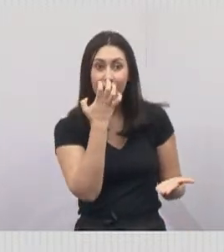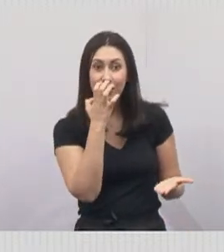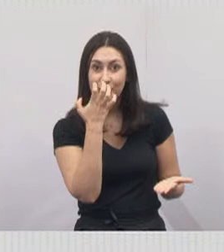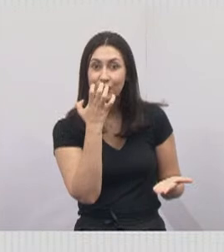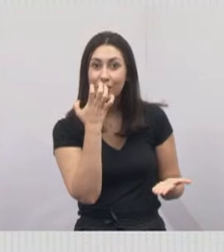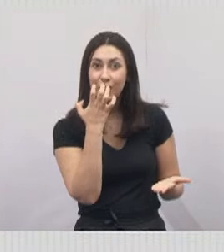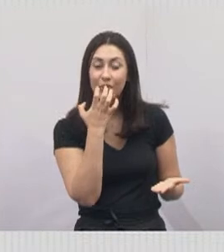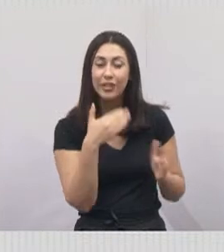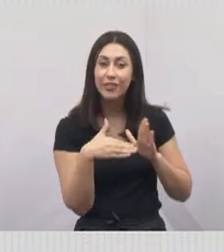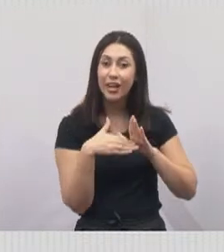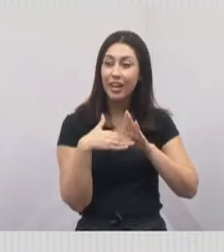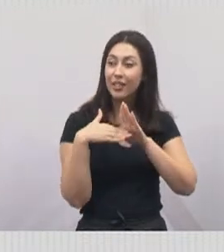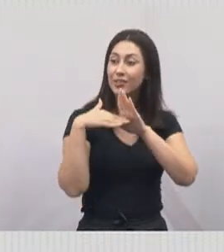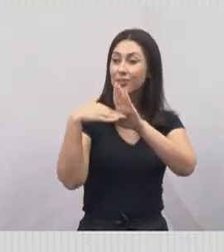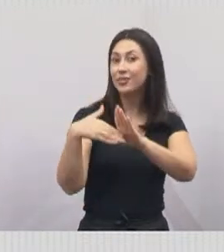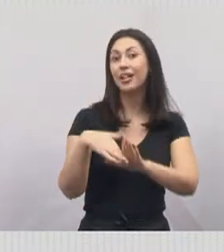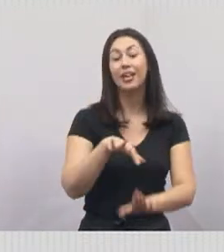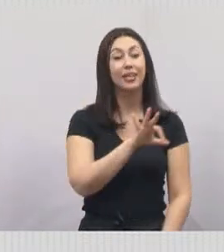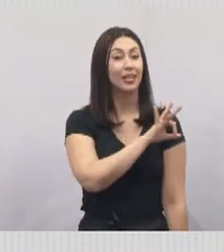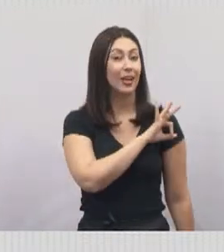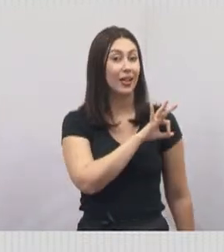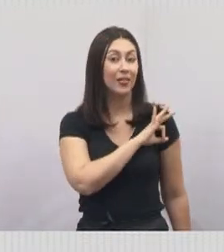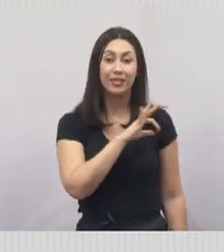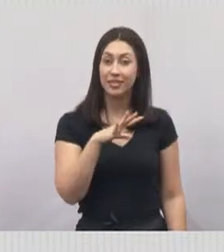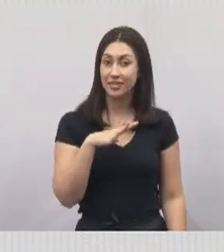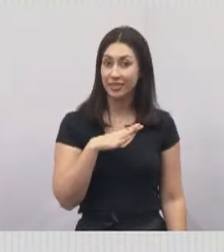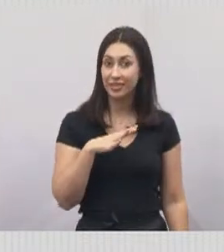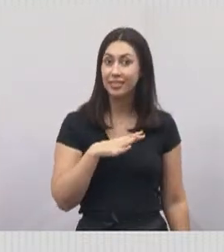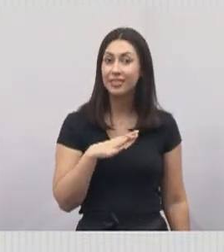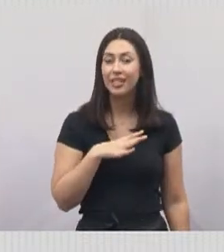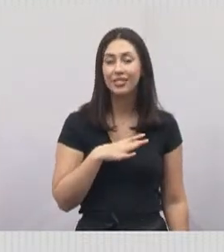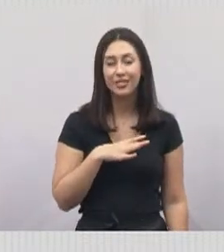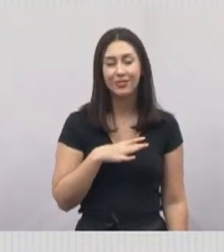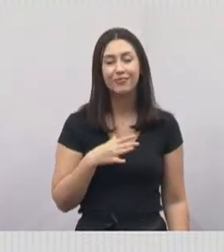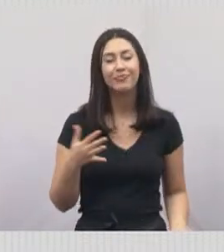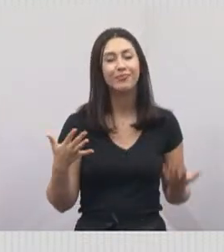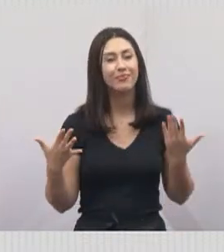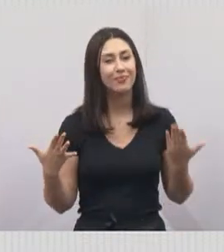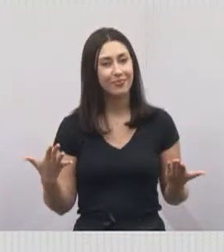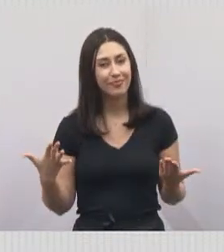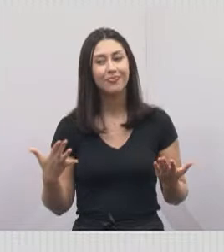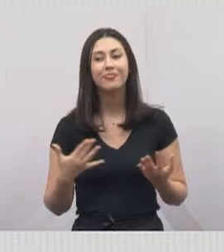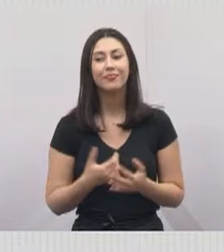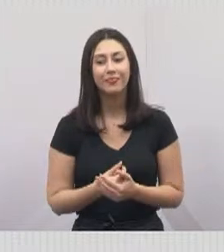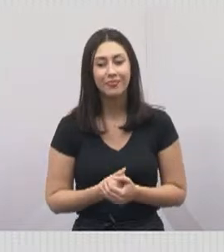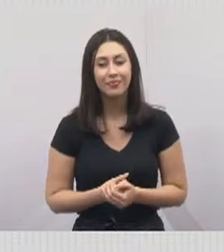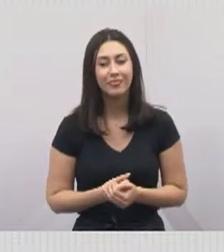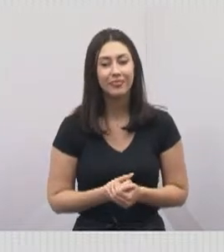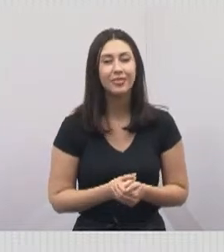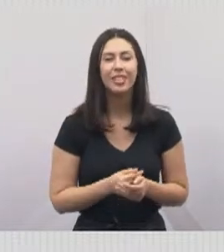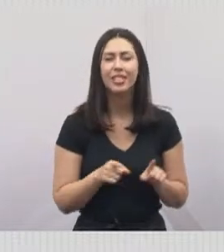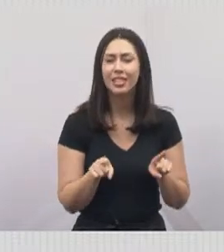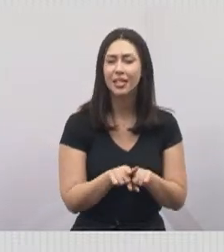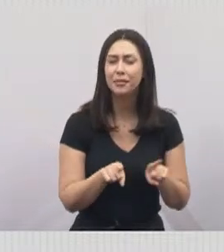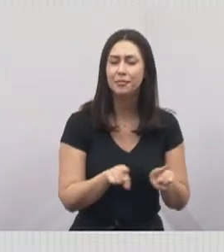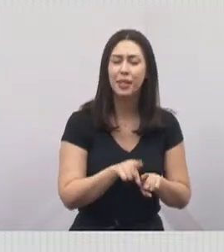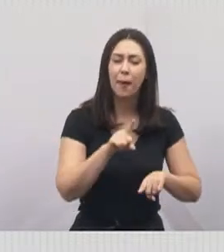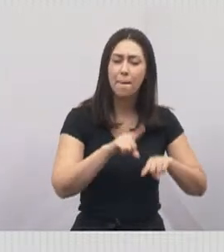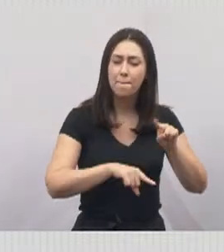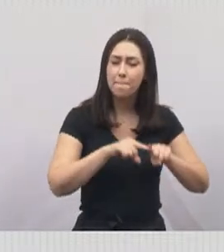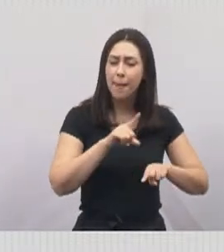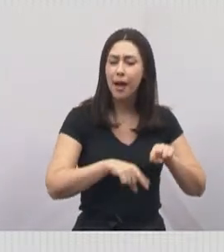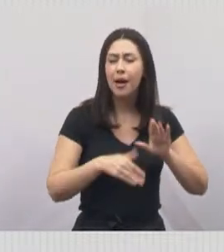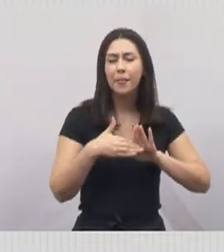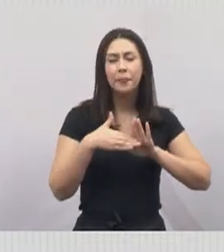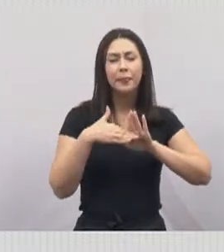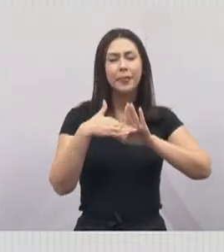ajudar também na guarda municipal. Então, mais um equipamento que está vindo a somar